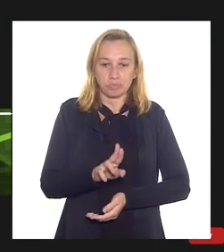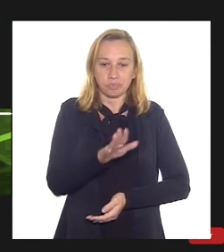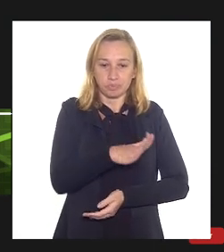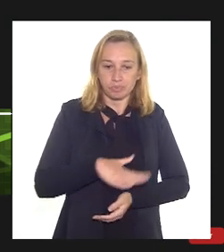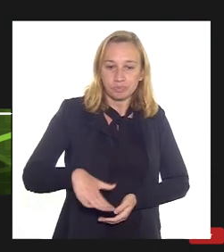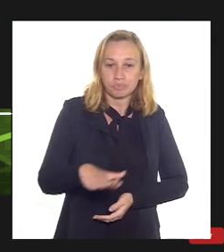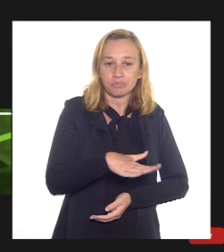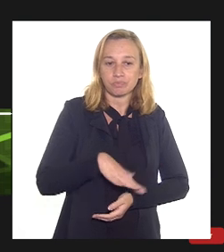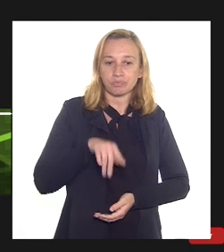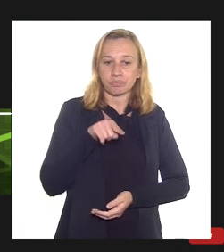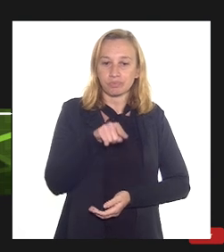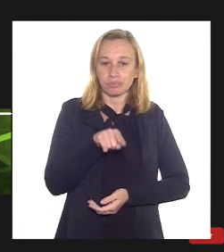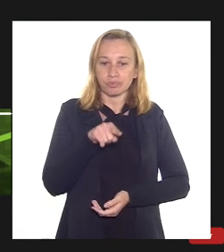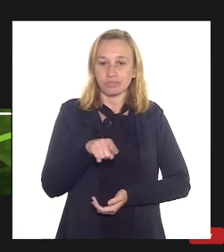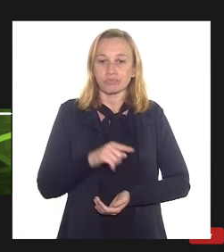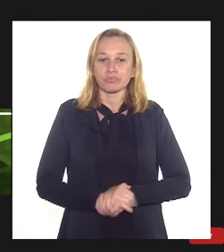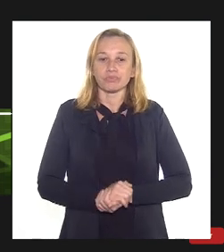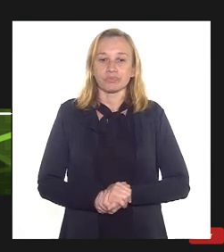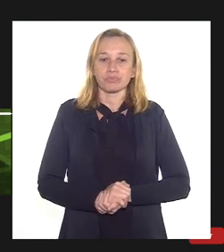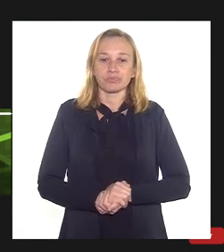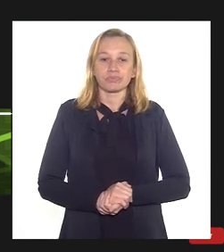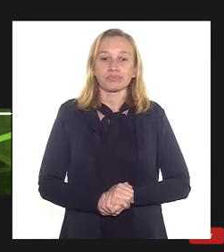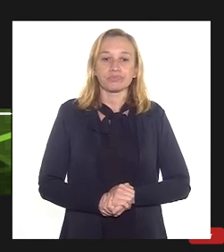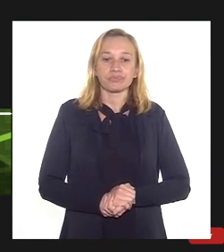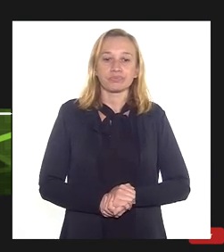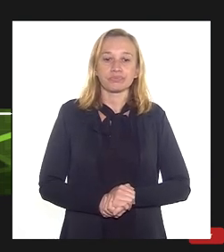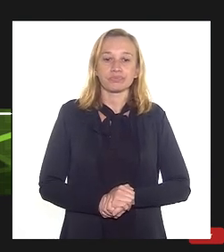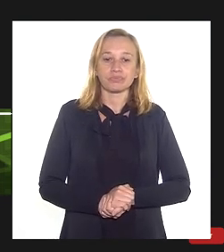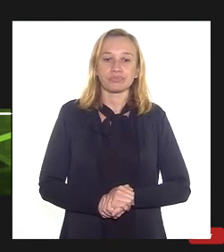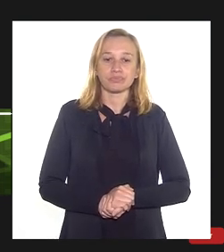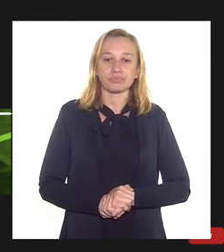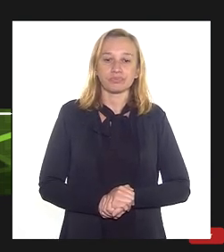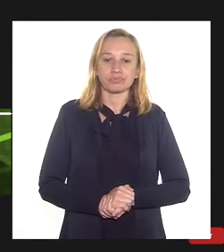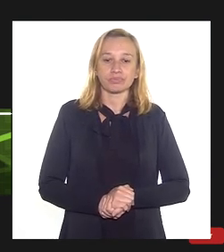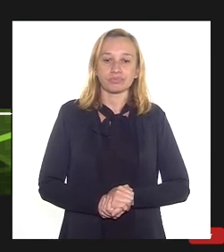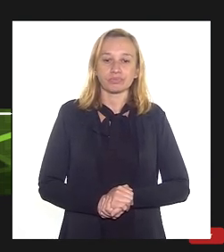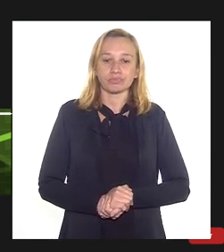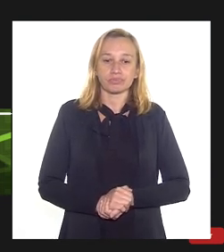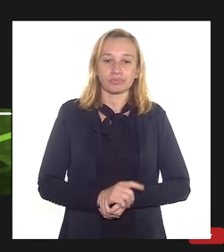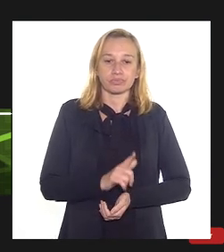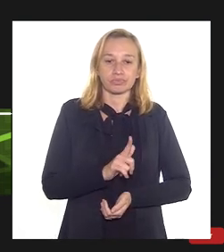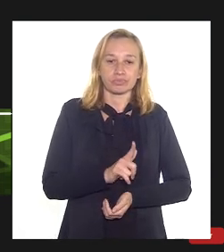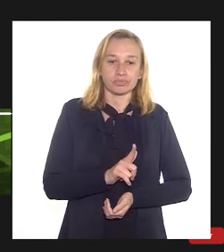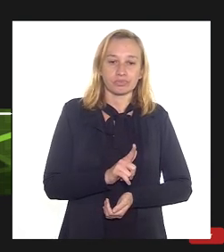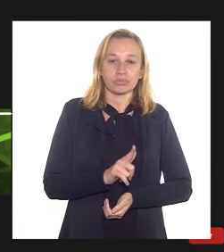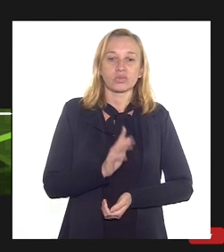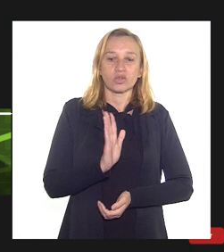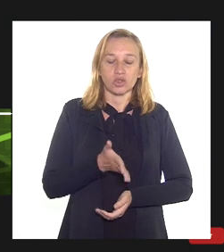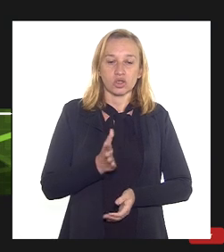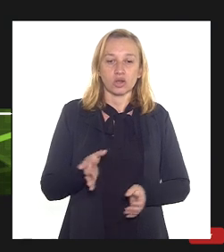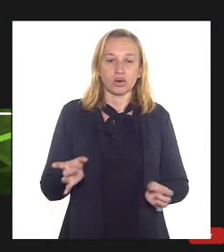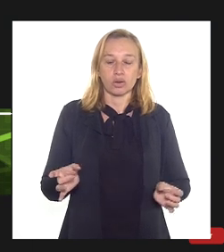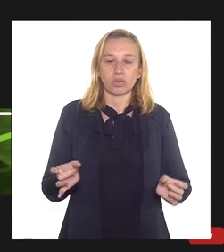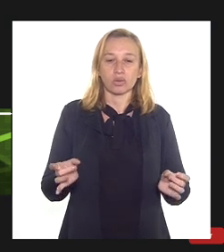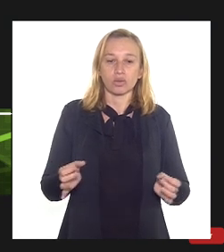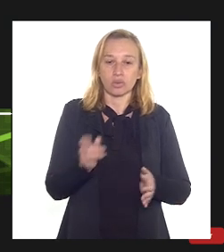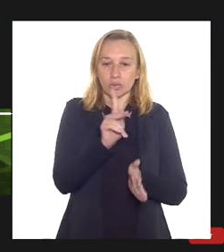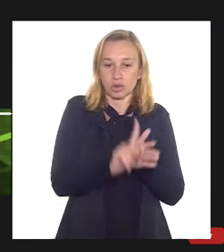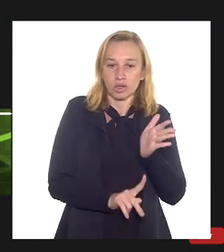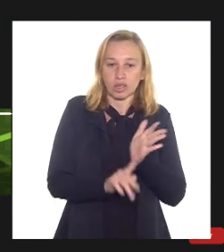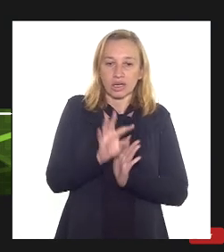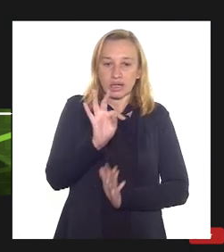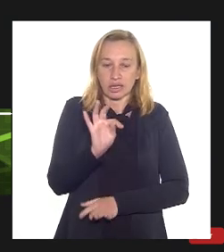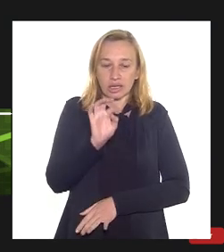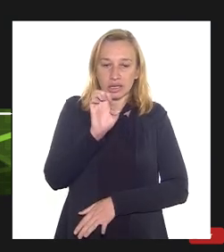área que já tem algum avanço físico lá no pólo gaslub. já o projeto da termoelétrica, seria um